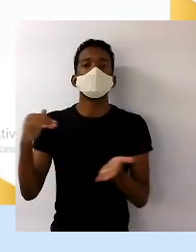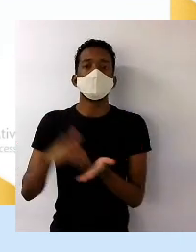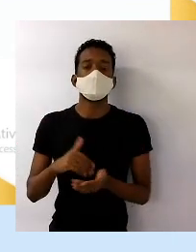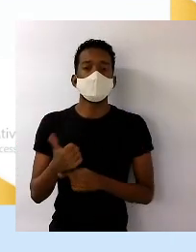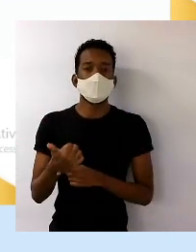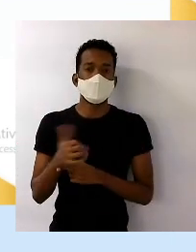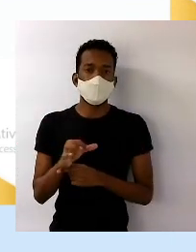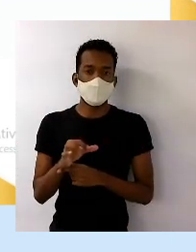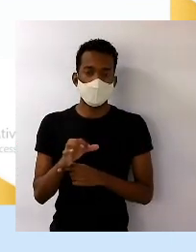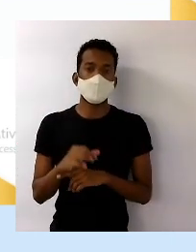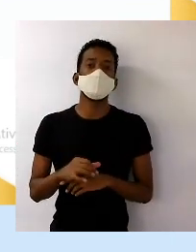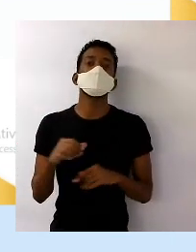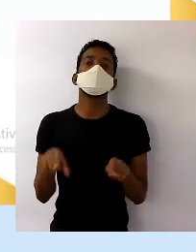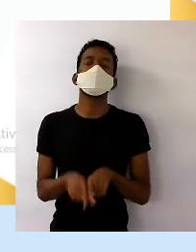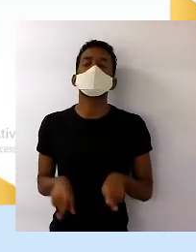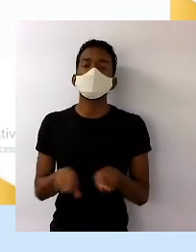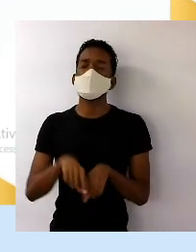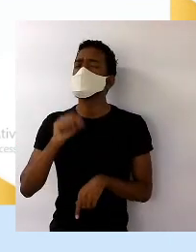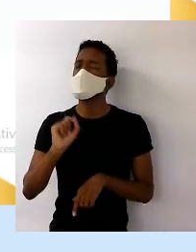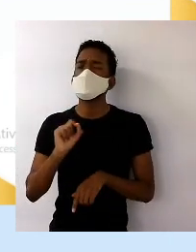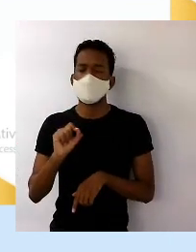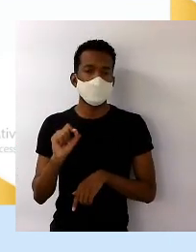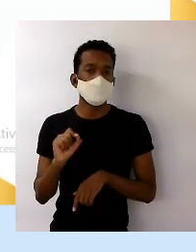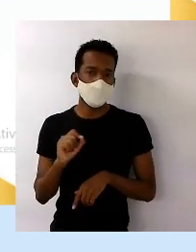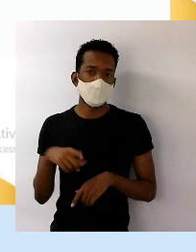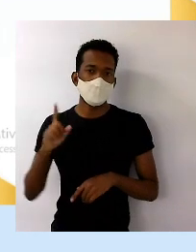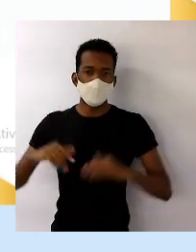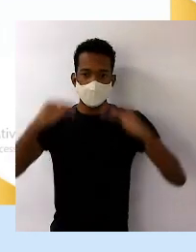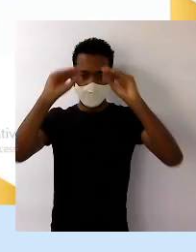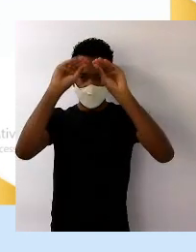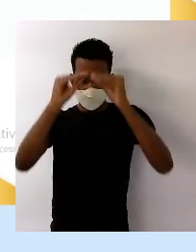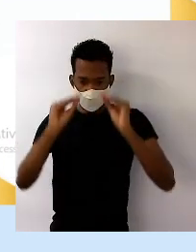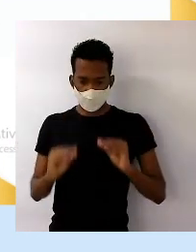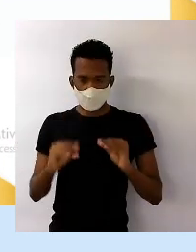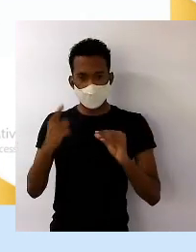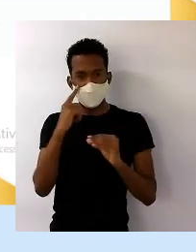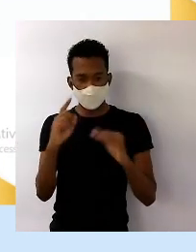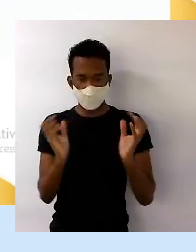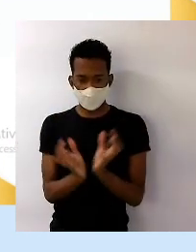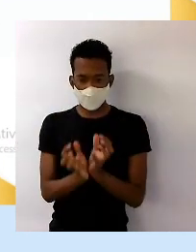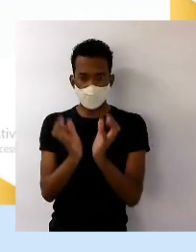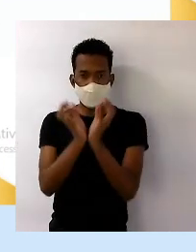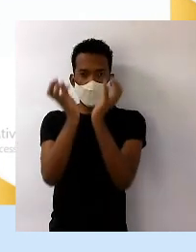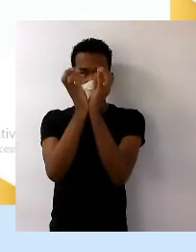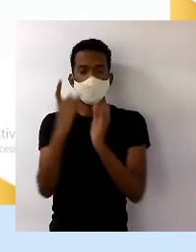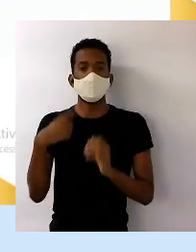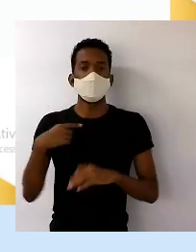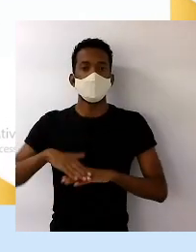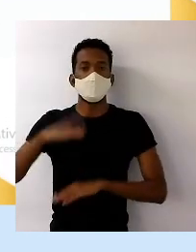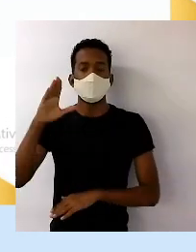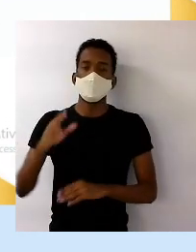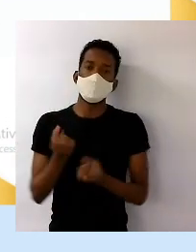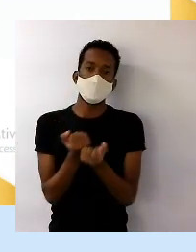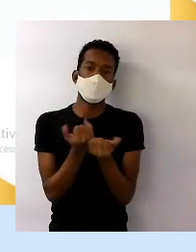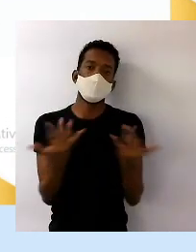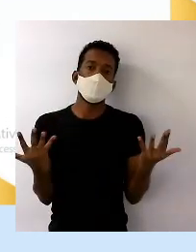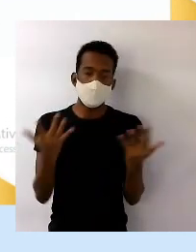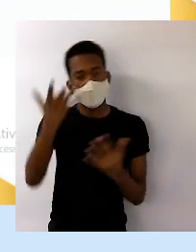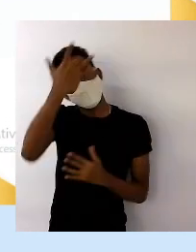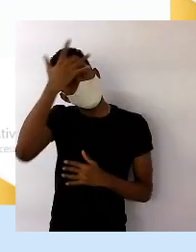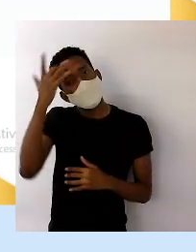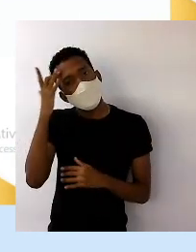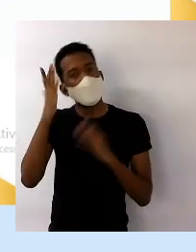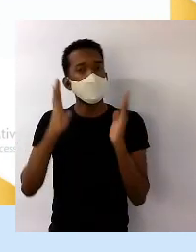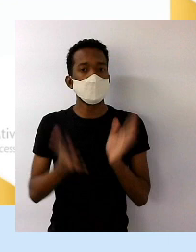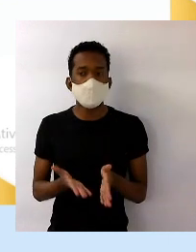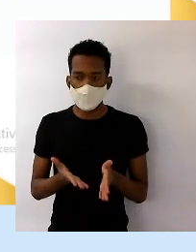distribui na pirâmide, a gente consegue ver direitinho qual dessas três fases é a que tem o maior quantitativo de